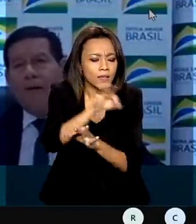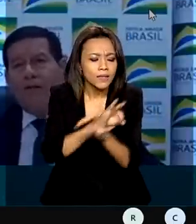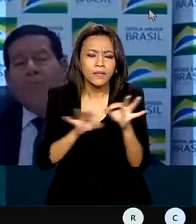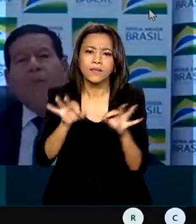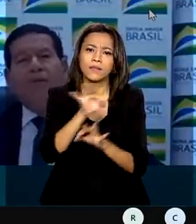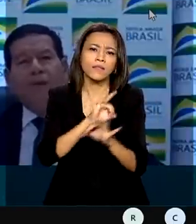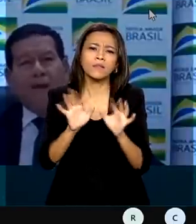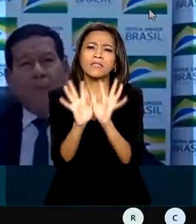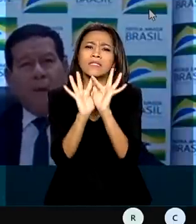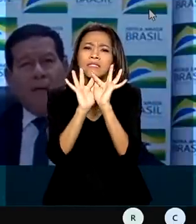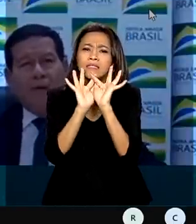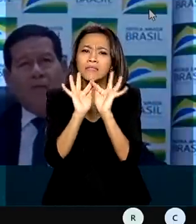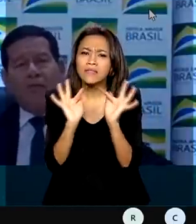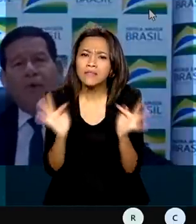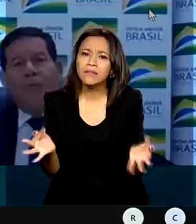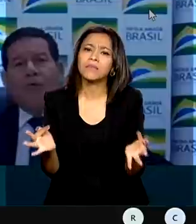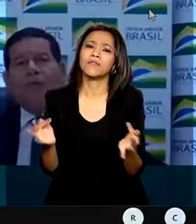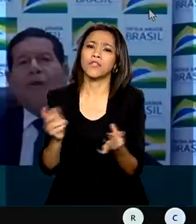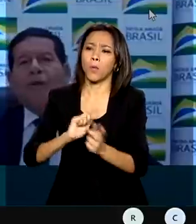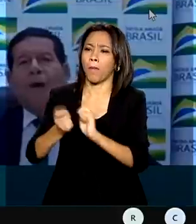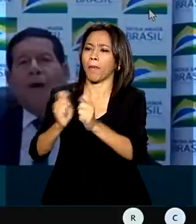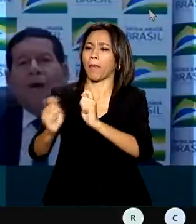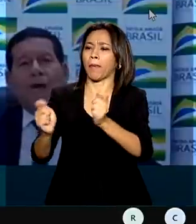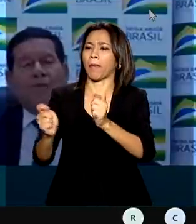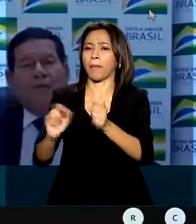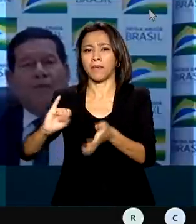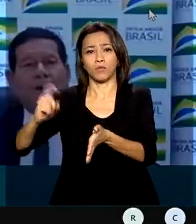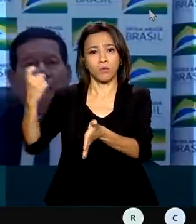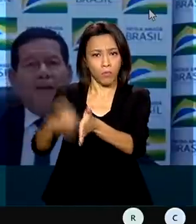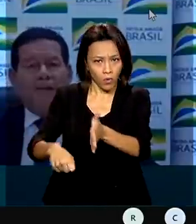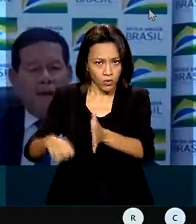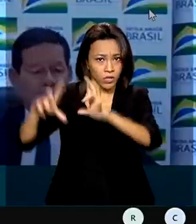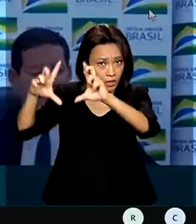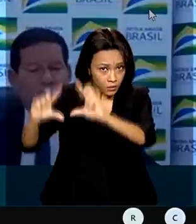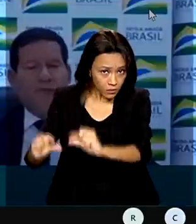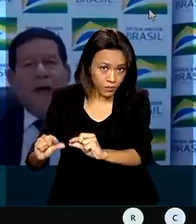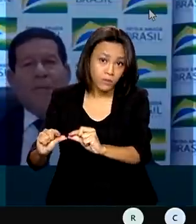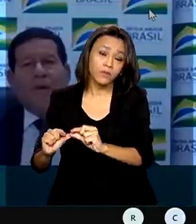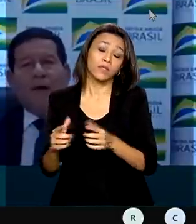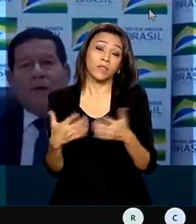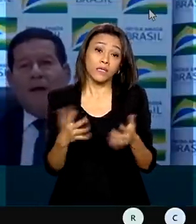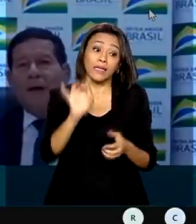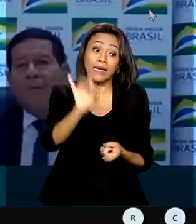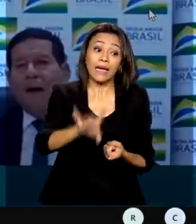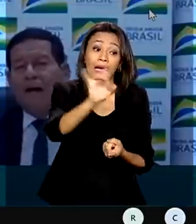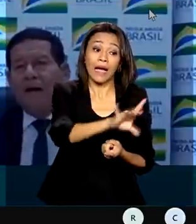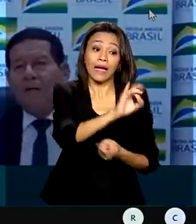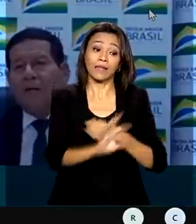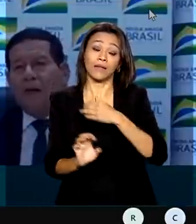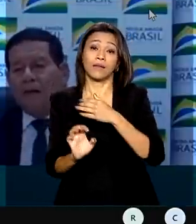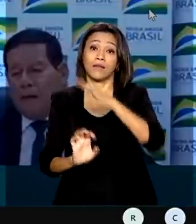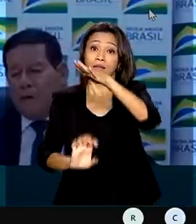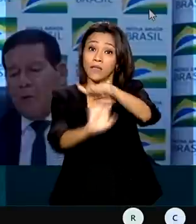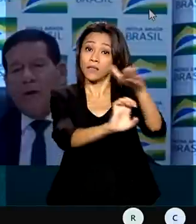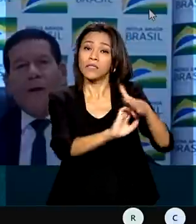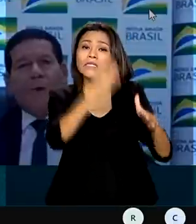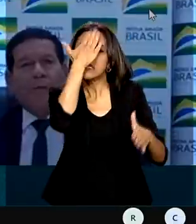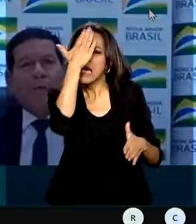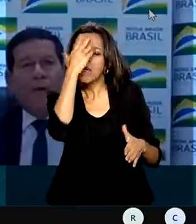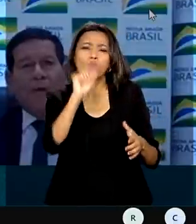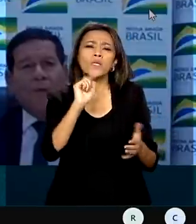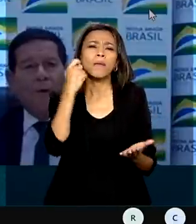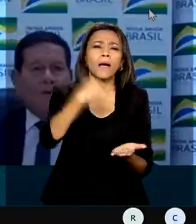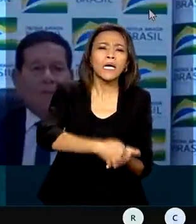simplifique o pagamento dos tributos e efetivamente cada um saiba o que está pagando e o que está